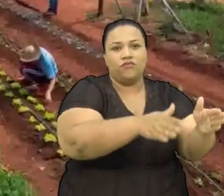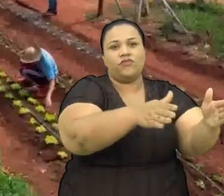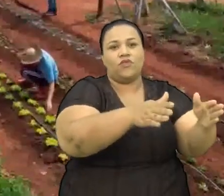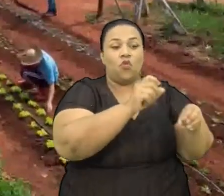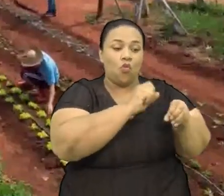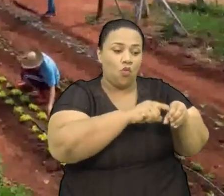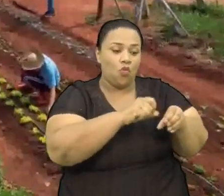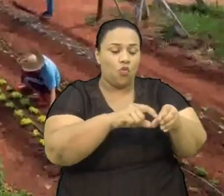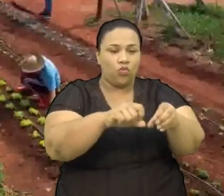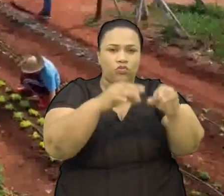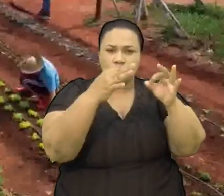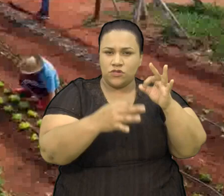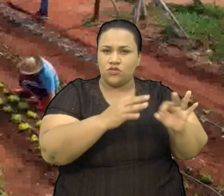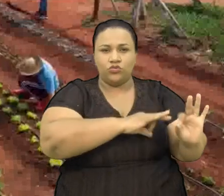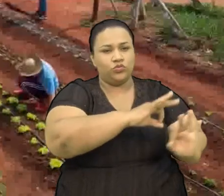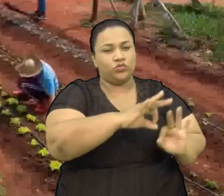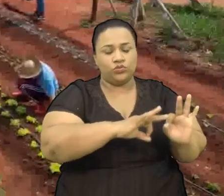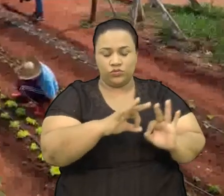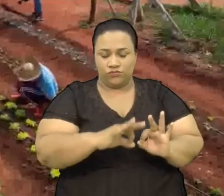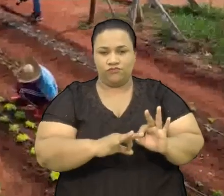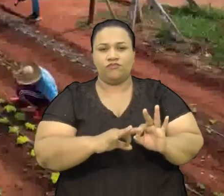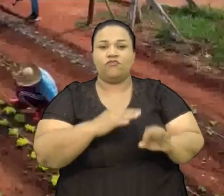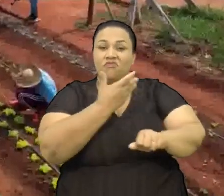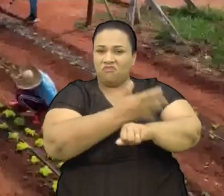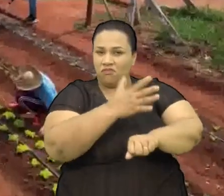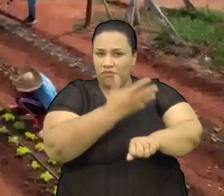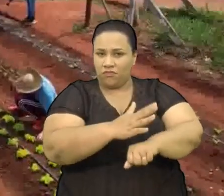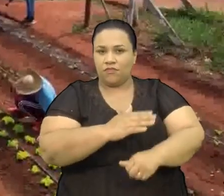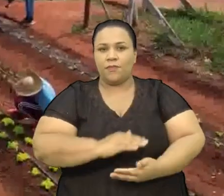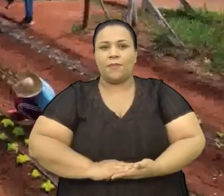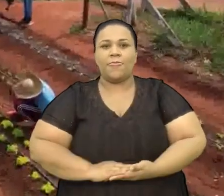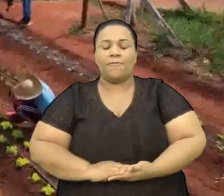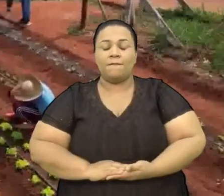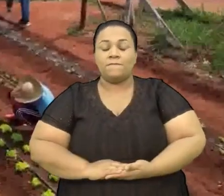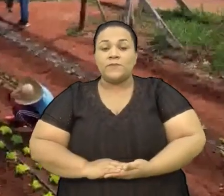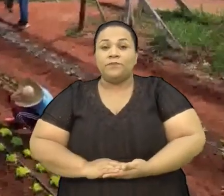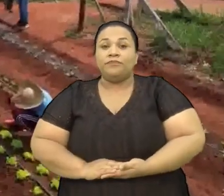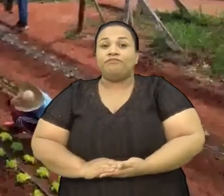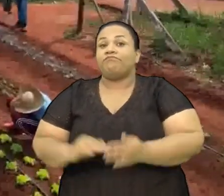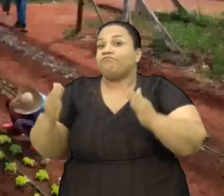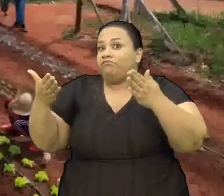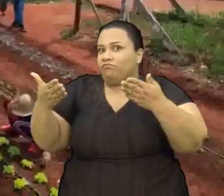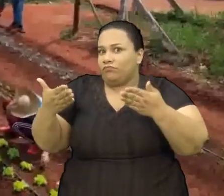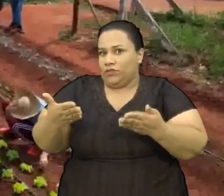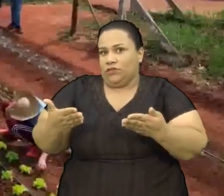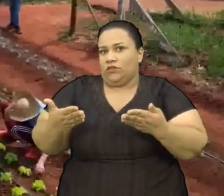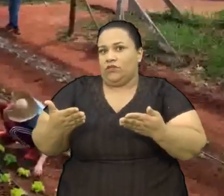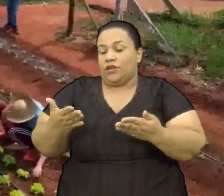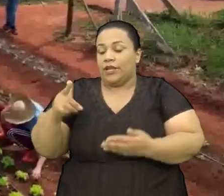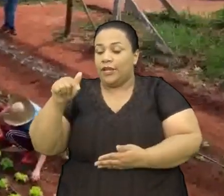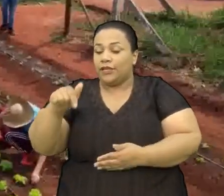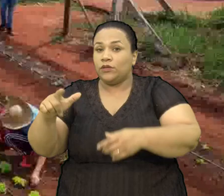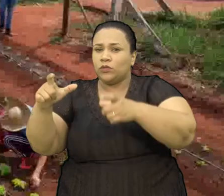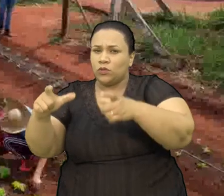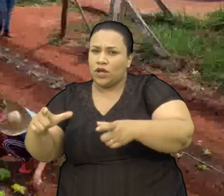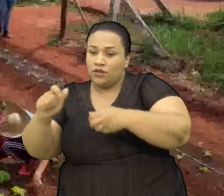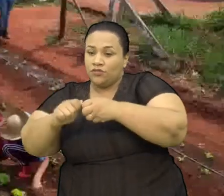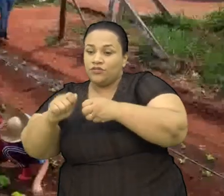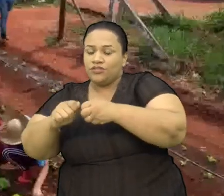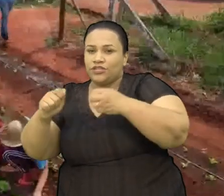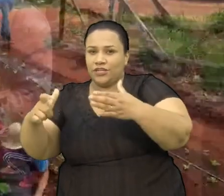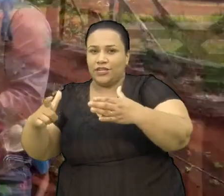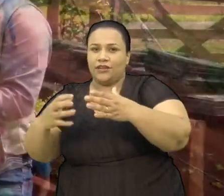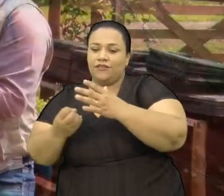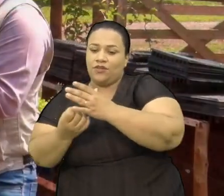cultivo Daí eles fazem isso Na prática de fato Nós estamos nesse exato momento No viveiro de mudas